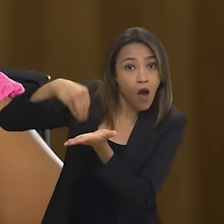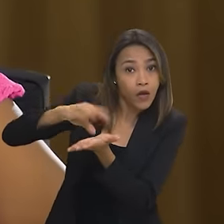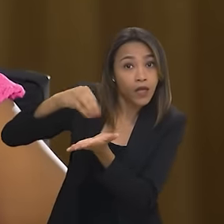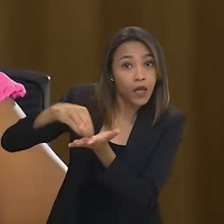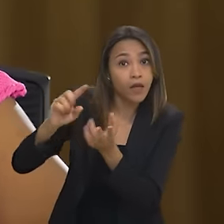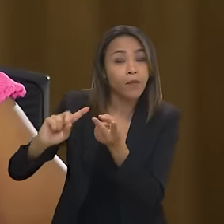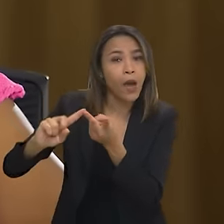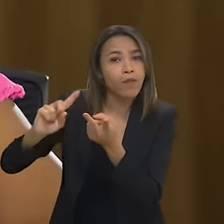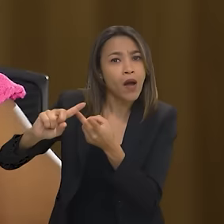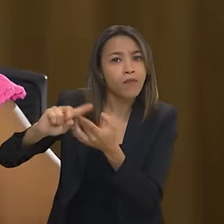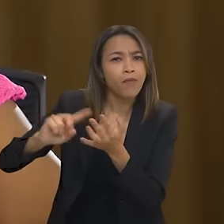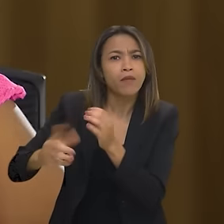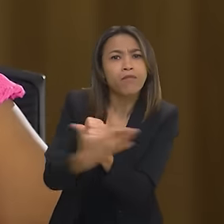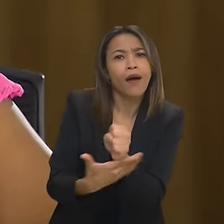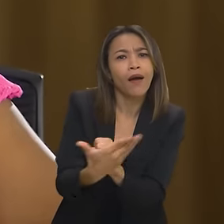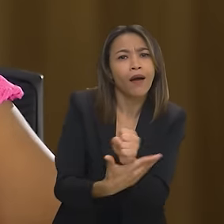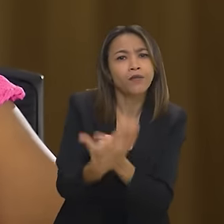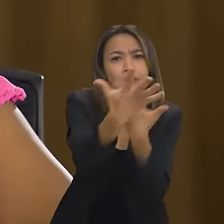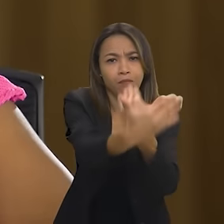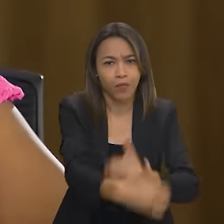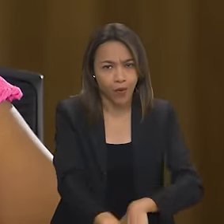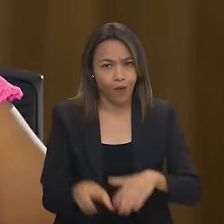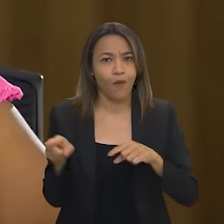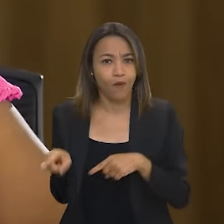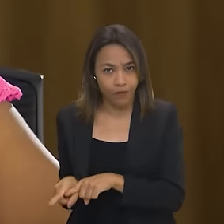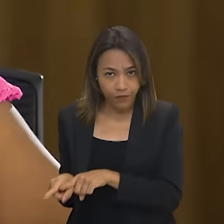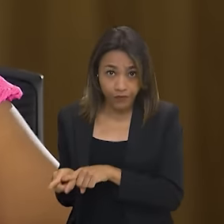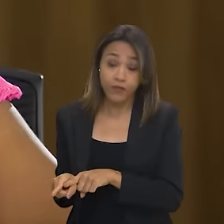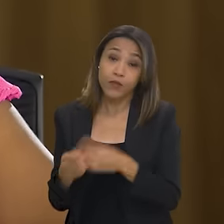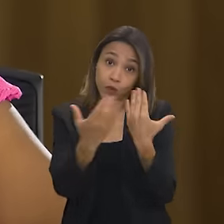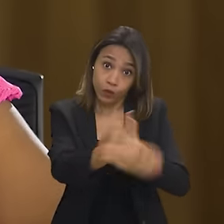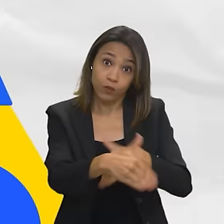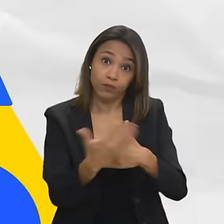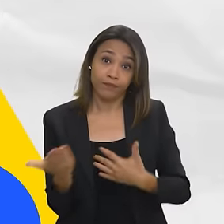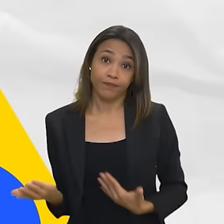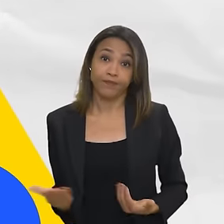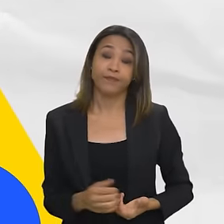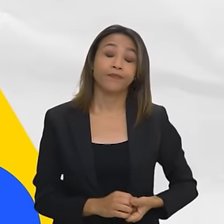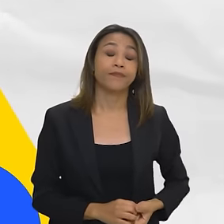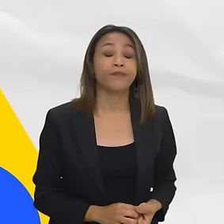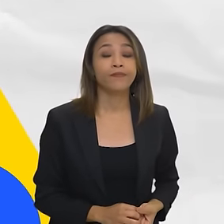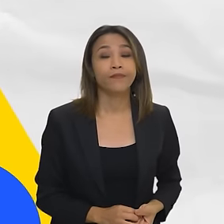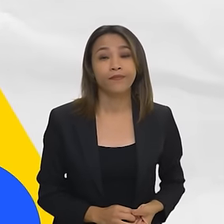estejam no conteúdo básico, o eixo transversal das provas de concurso público.